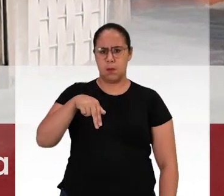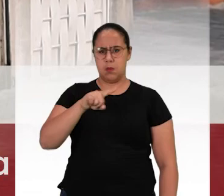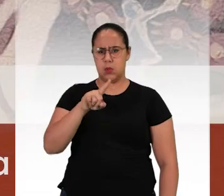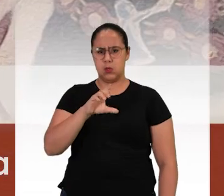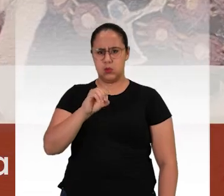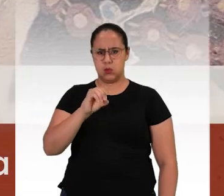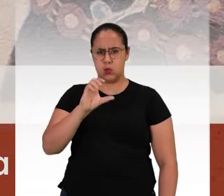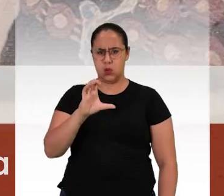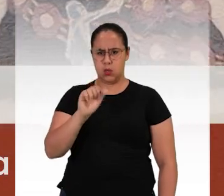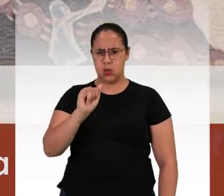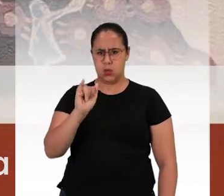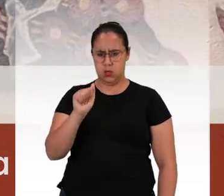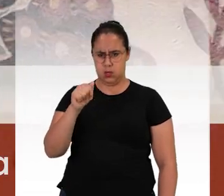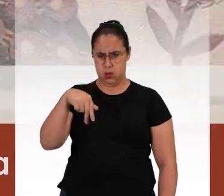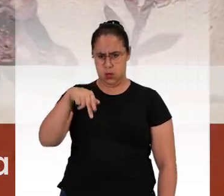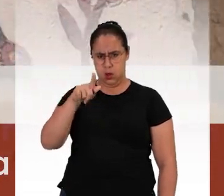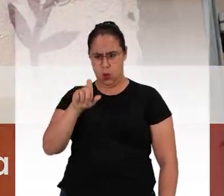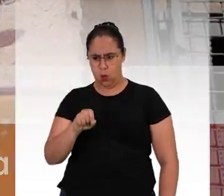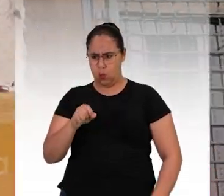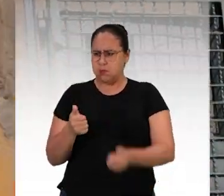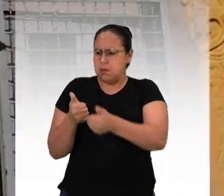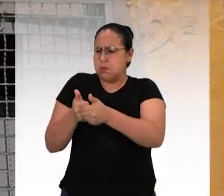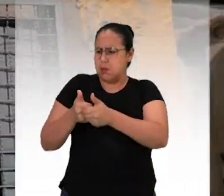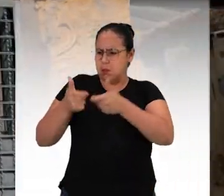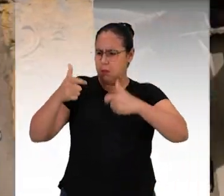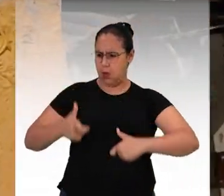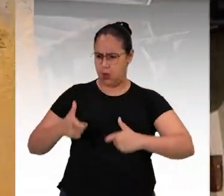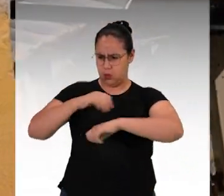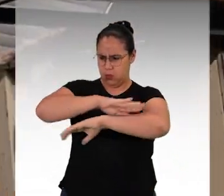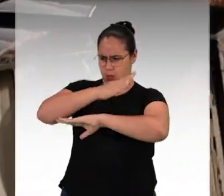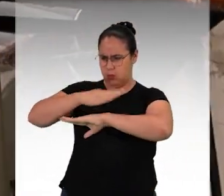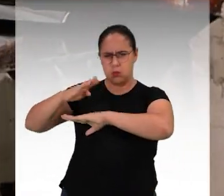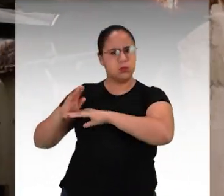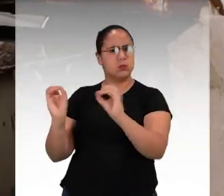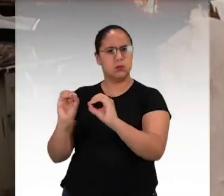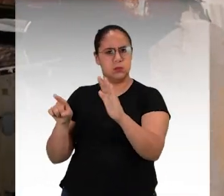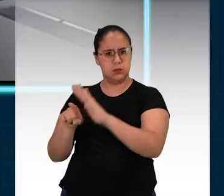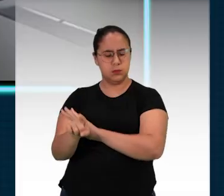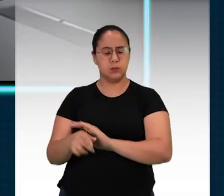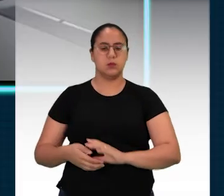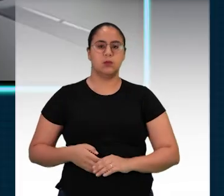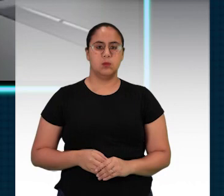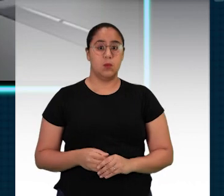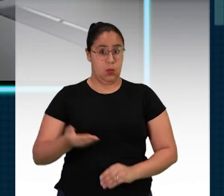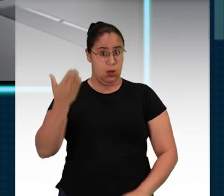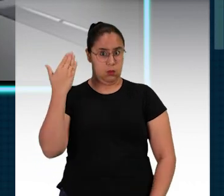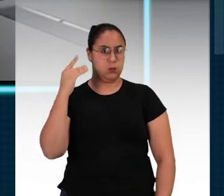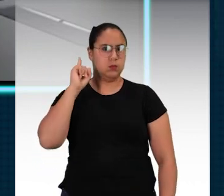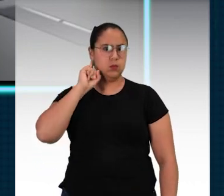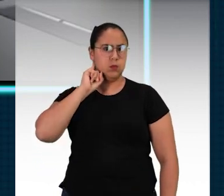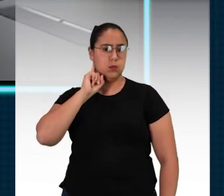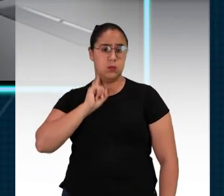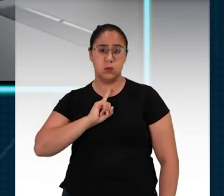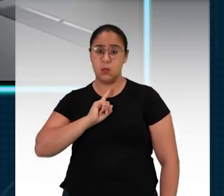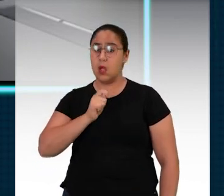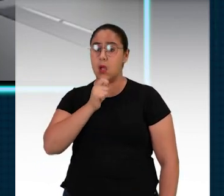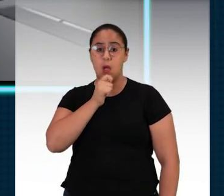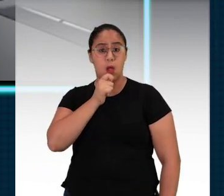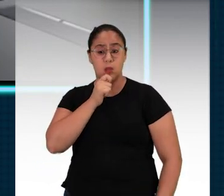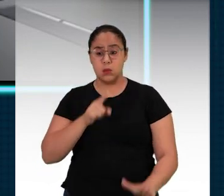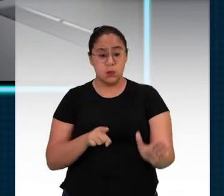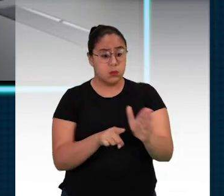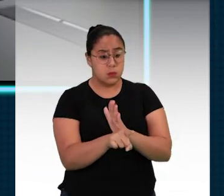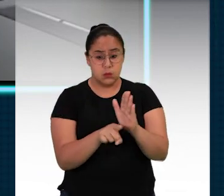Caiango, que fica aos pés da serra. Na medida em que o Estado de Minas Gerais não realizou a